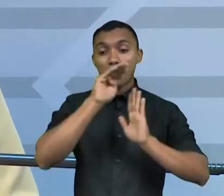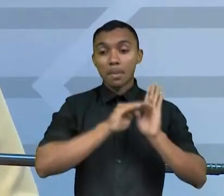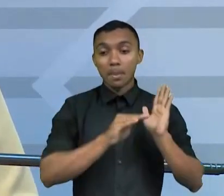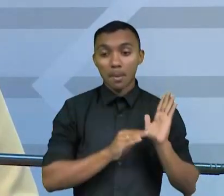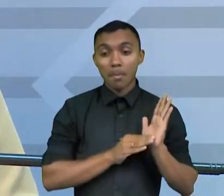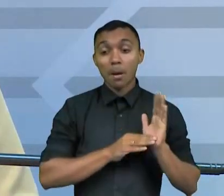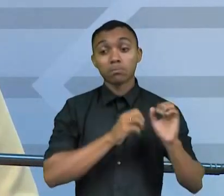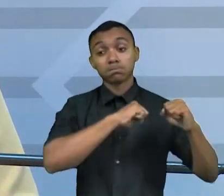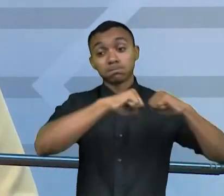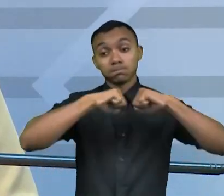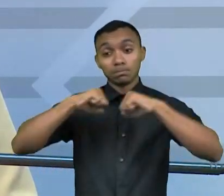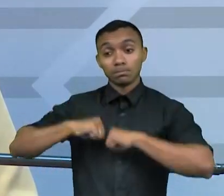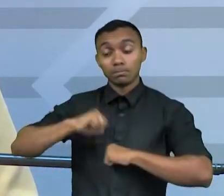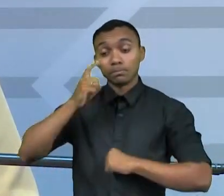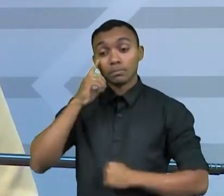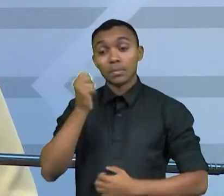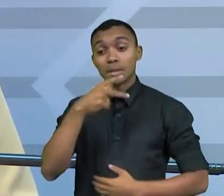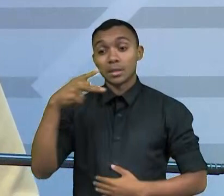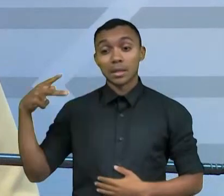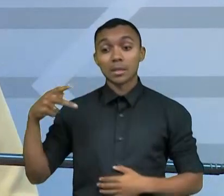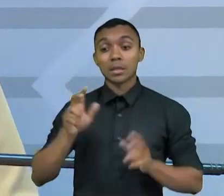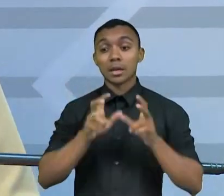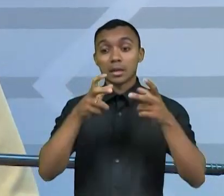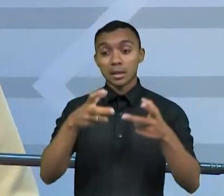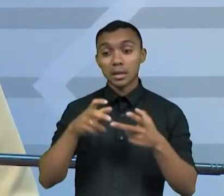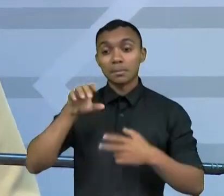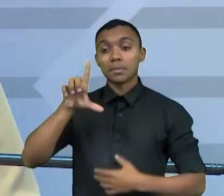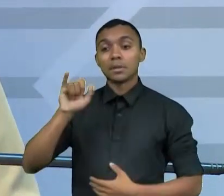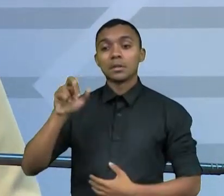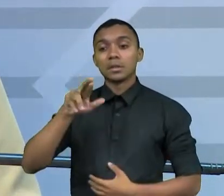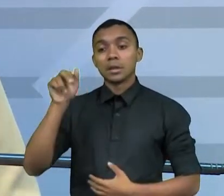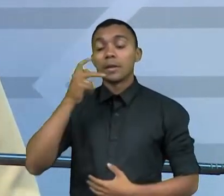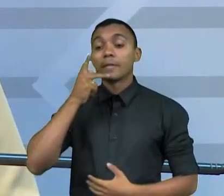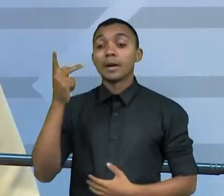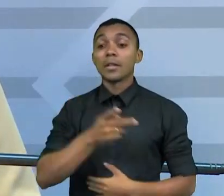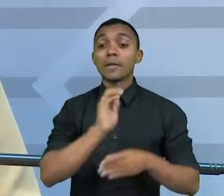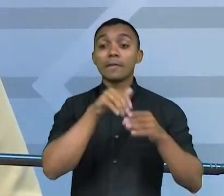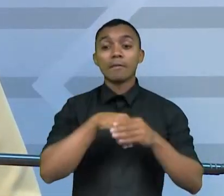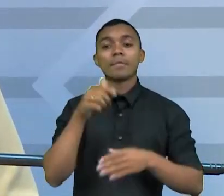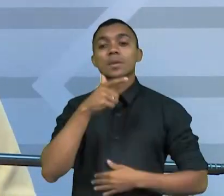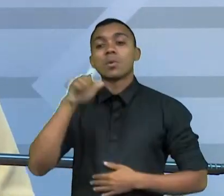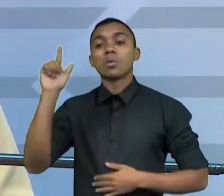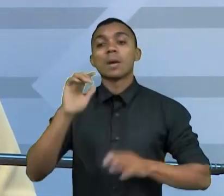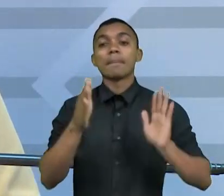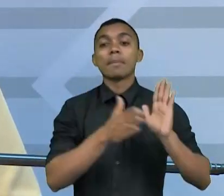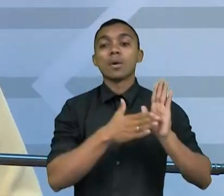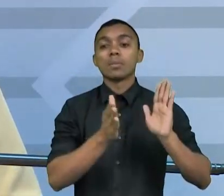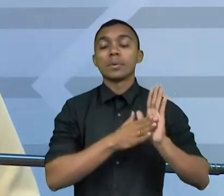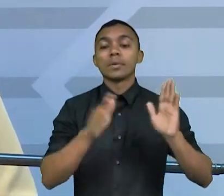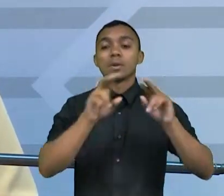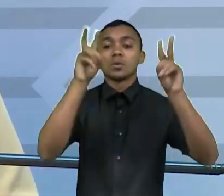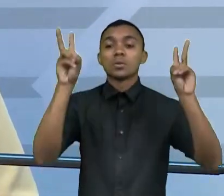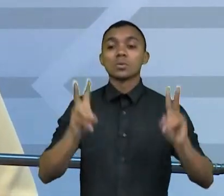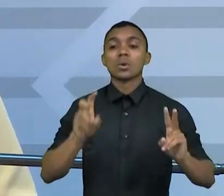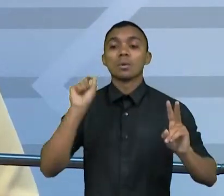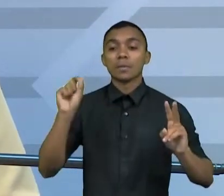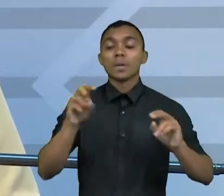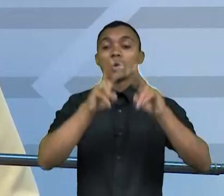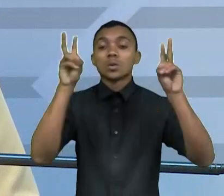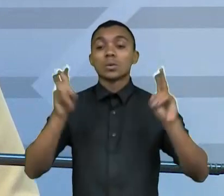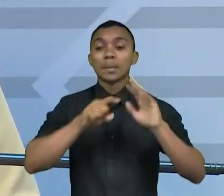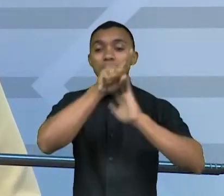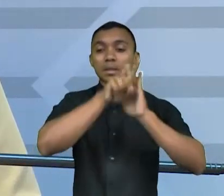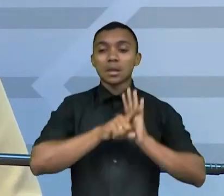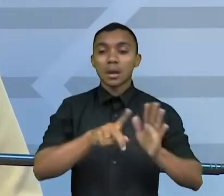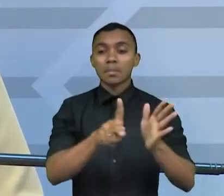mas o presidente da Câmara, Arthur Lira, adiantou que será votada uma outra proposta sobre regulamentação das pesquisas